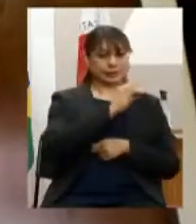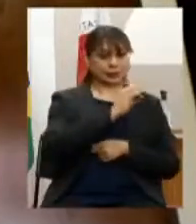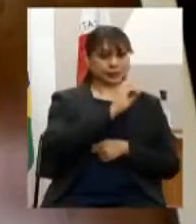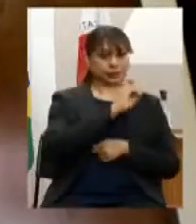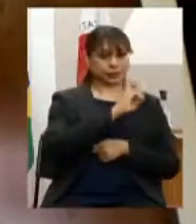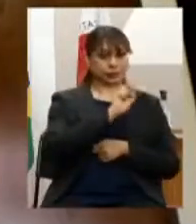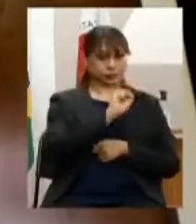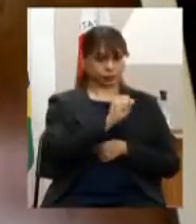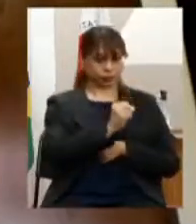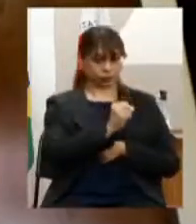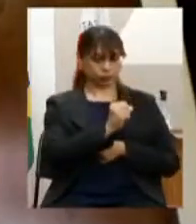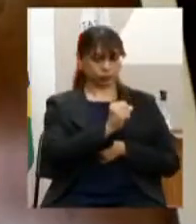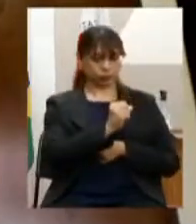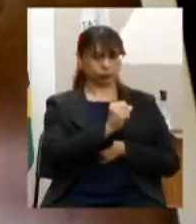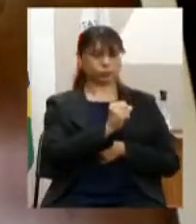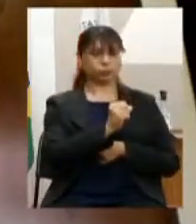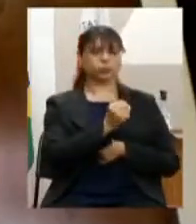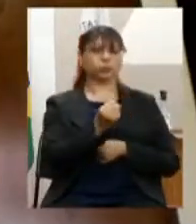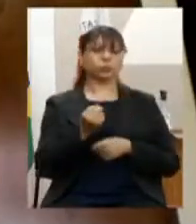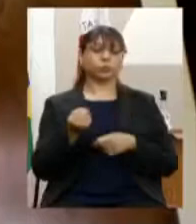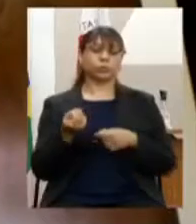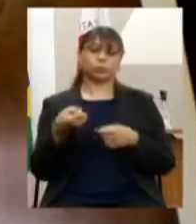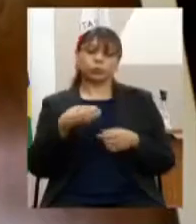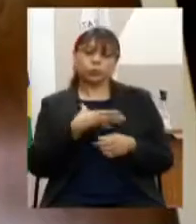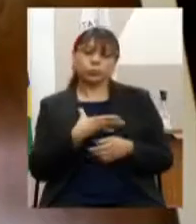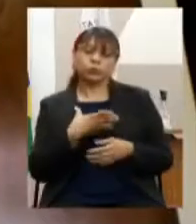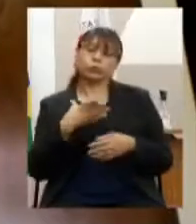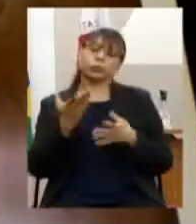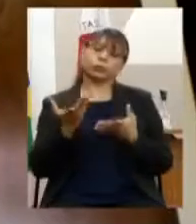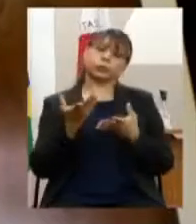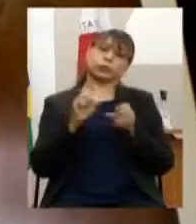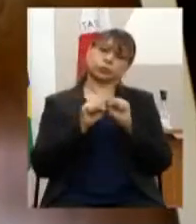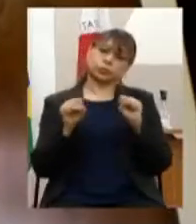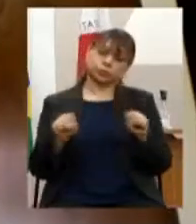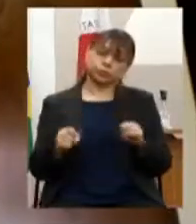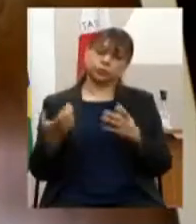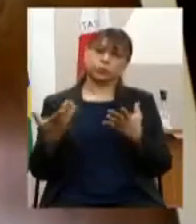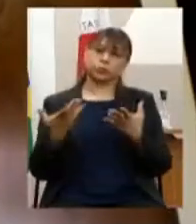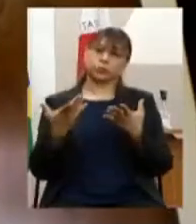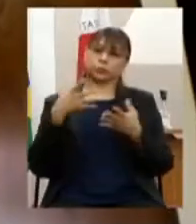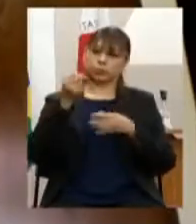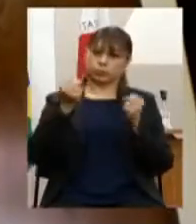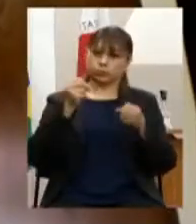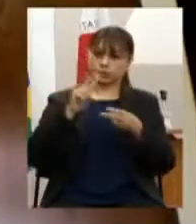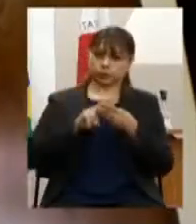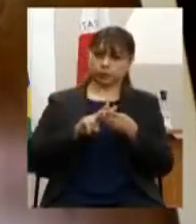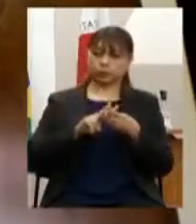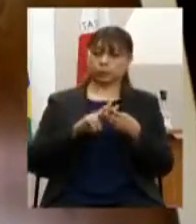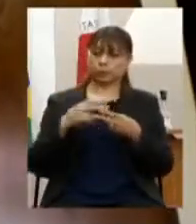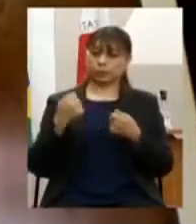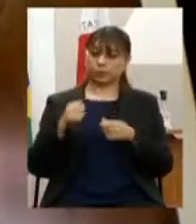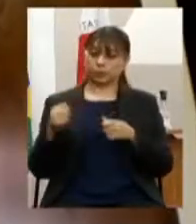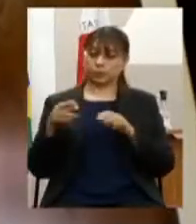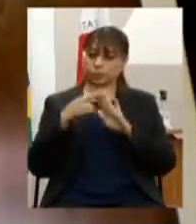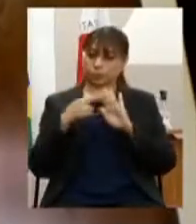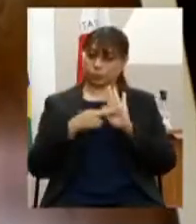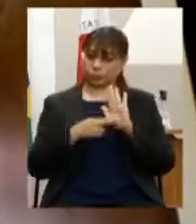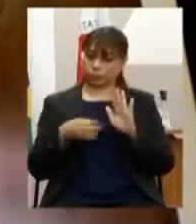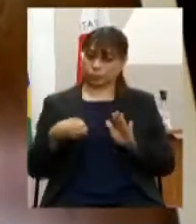modernização e expansão do sistema prisional com a seguinte nova redação